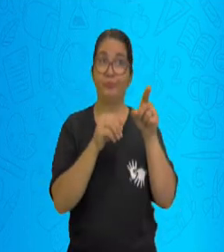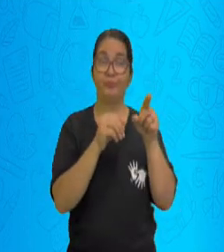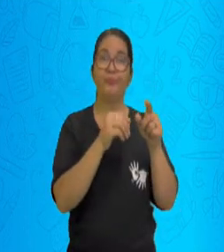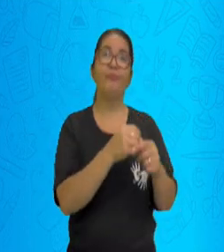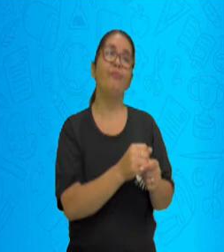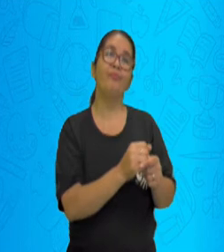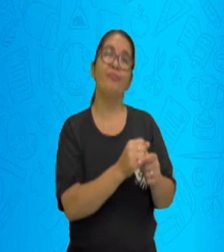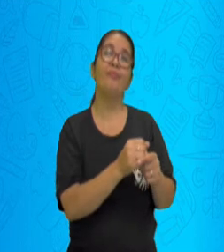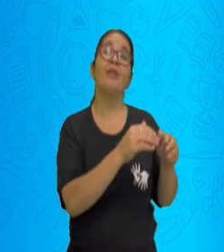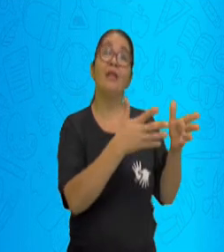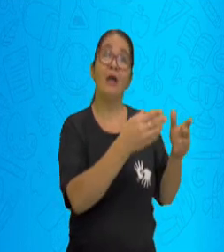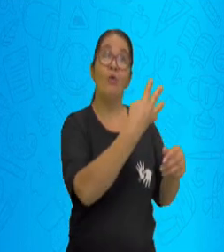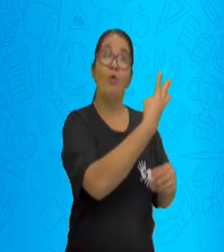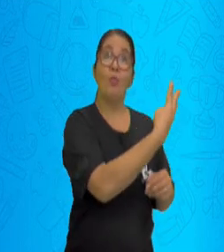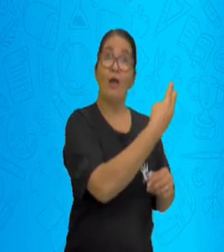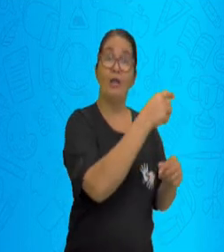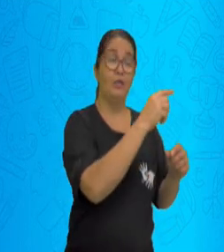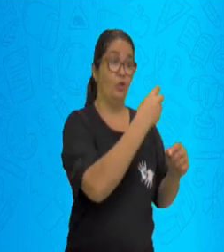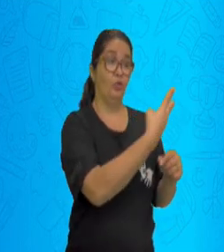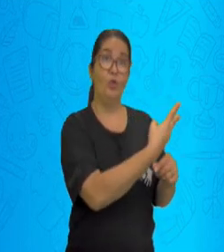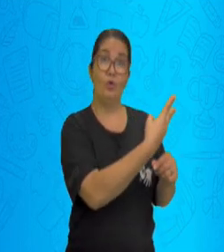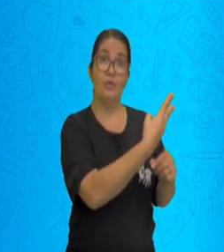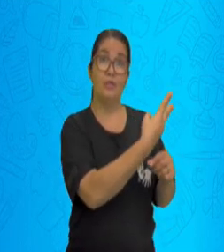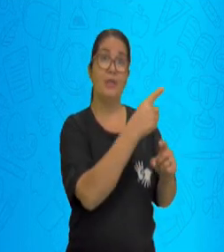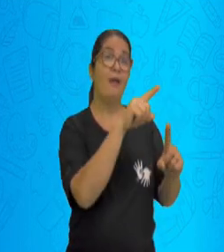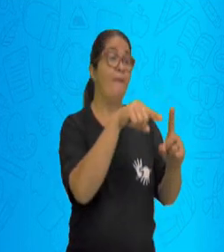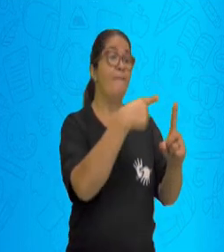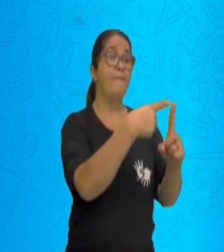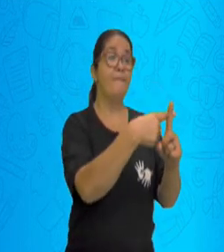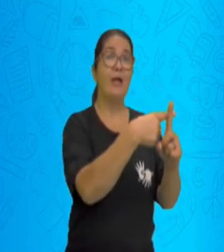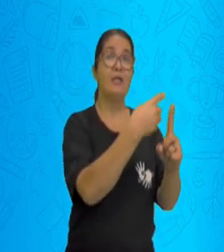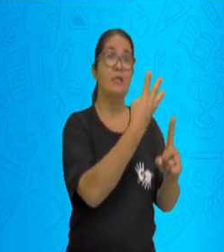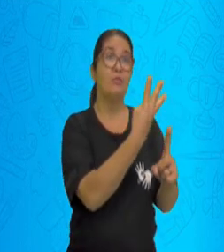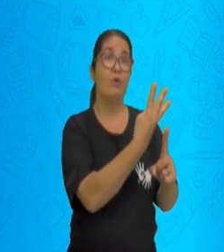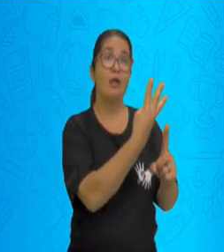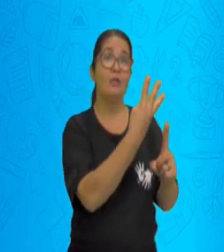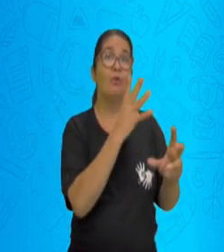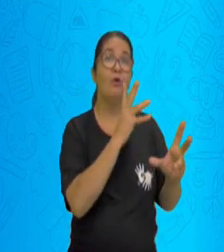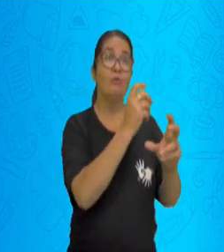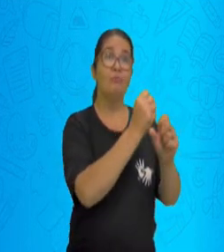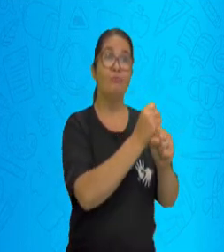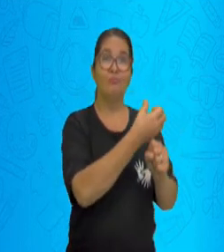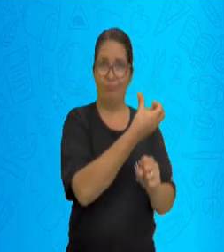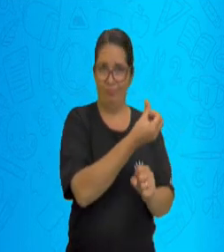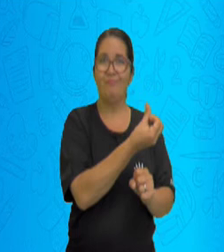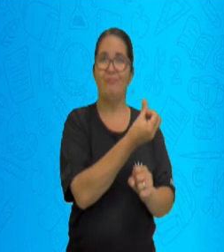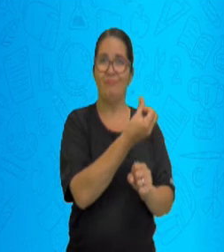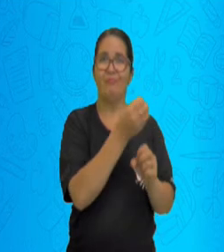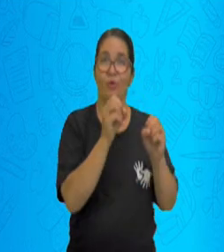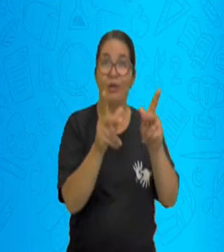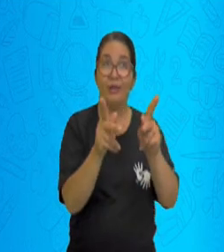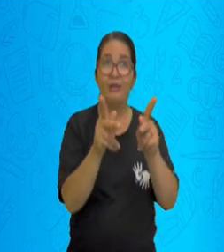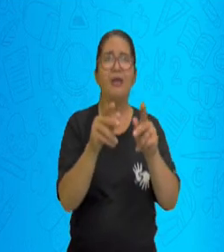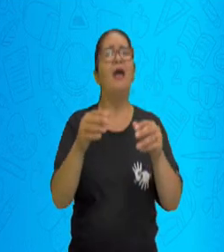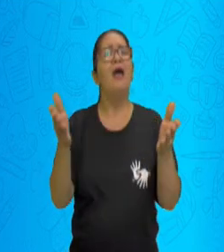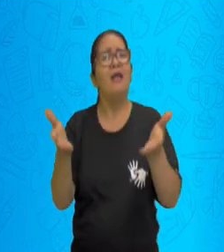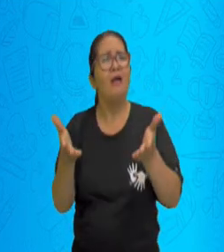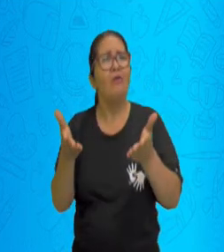5 mais 1 é igual a 6. Então, eu posso olhar aqui que é um sistema de